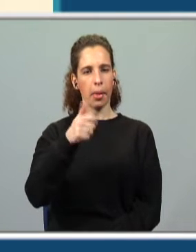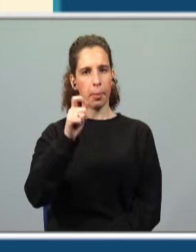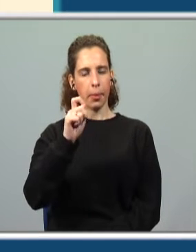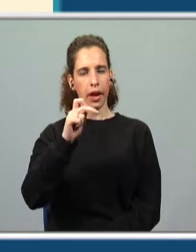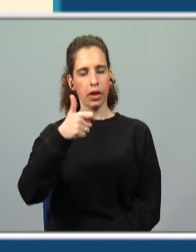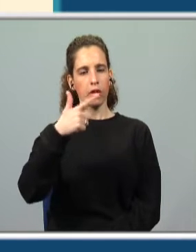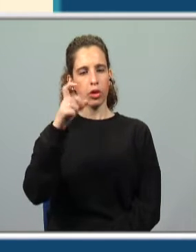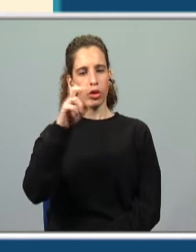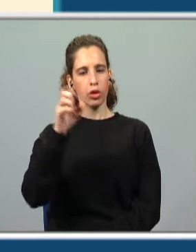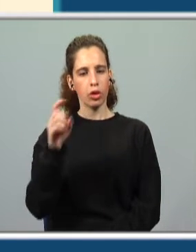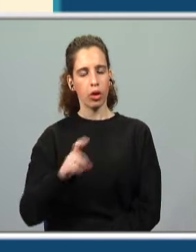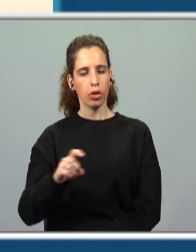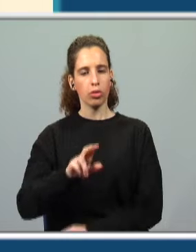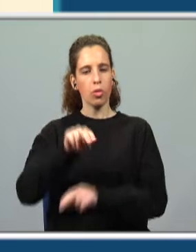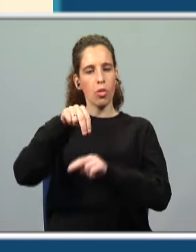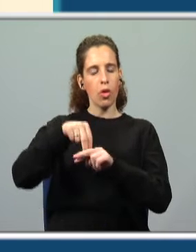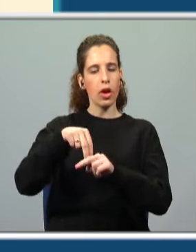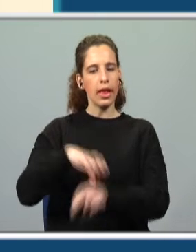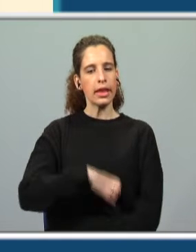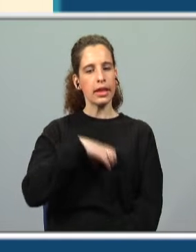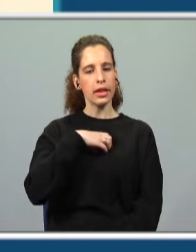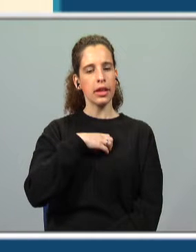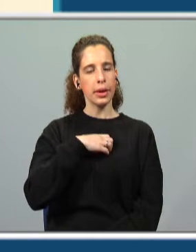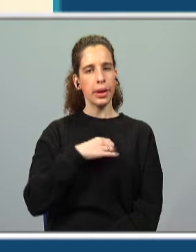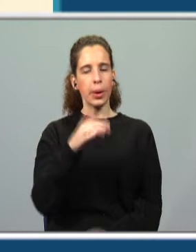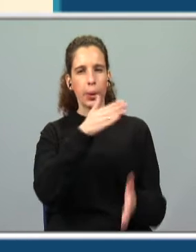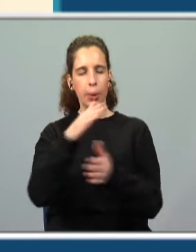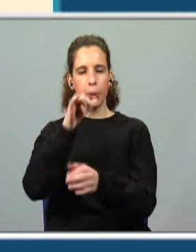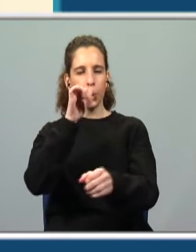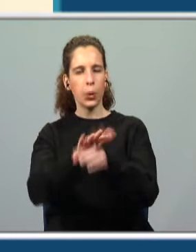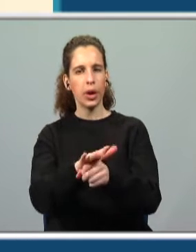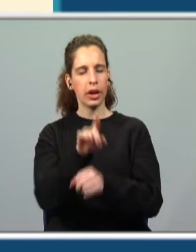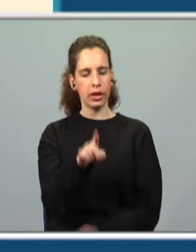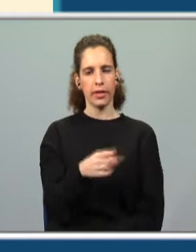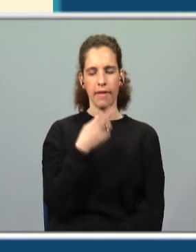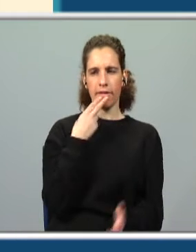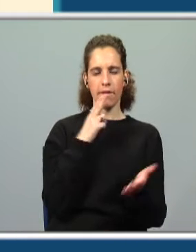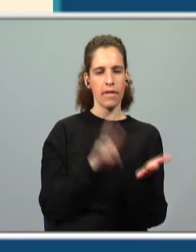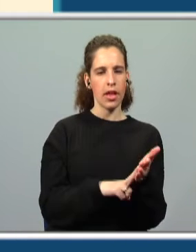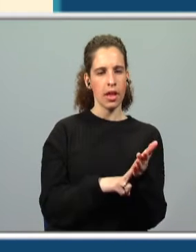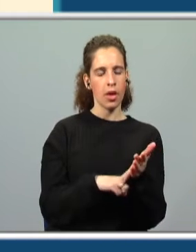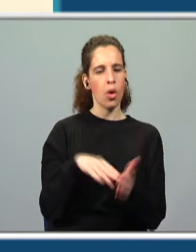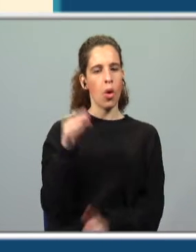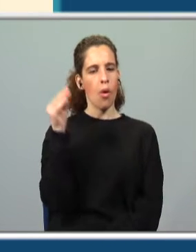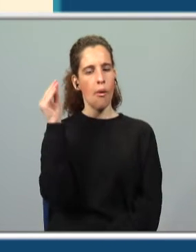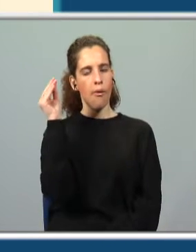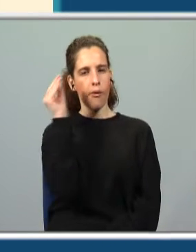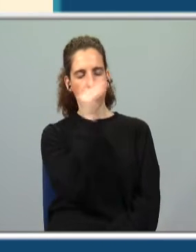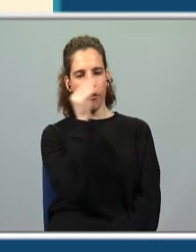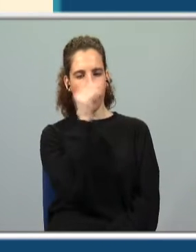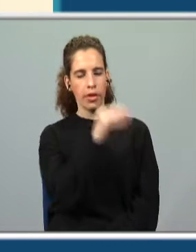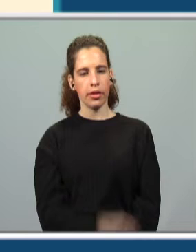a sentir a brisa do mar. Então, e esta? Será verdadeira ou